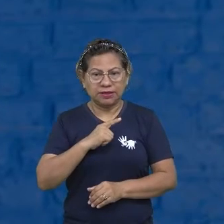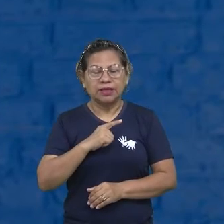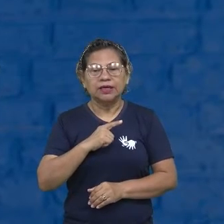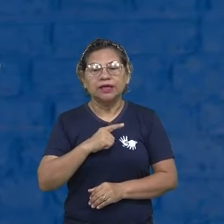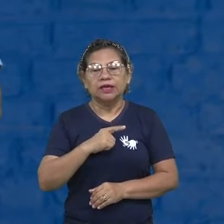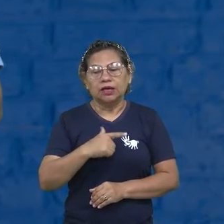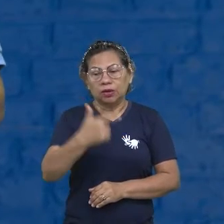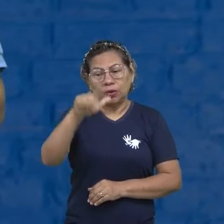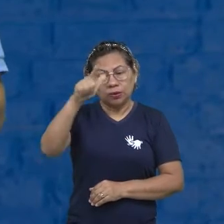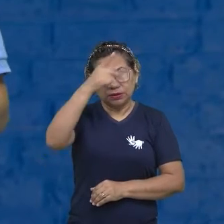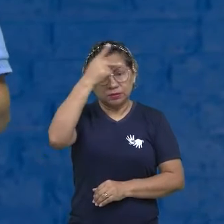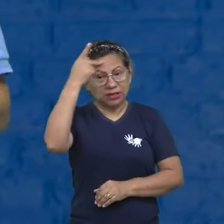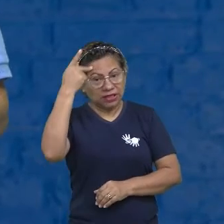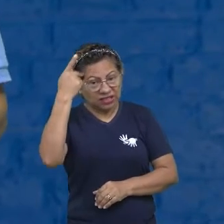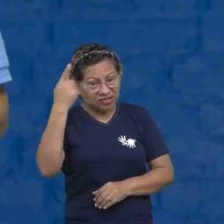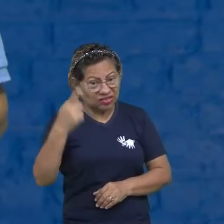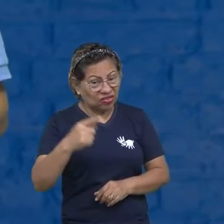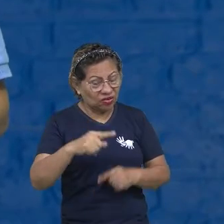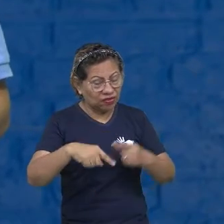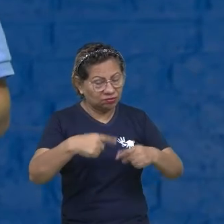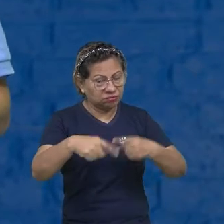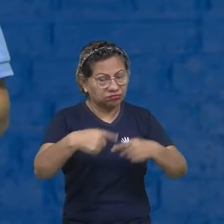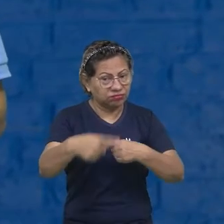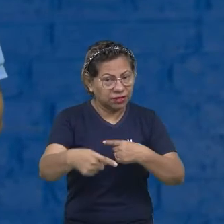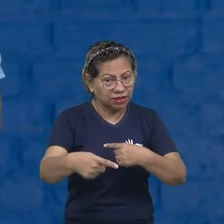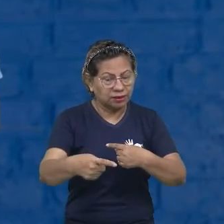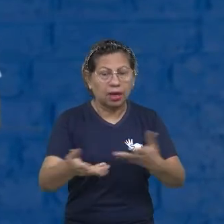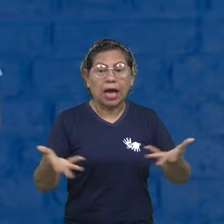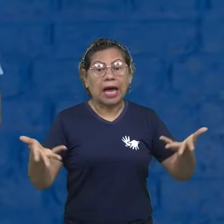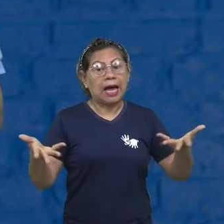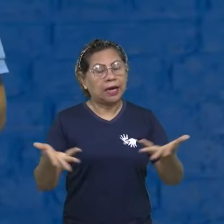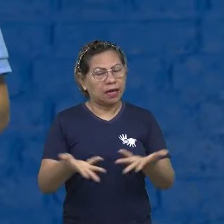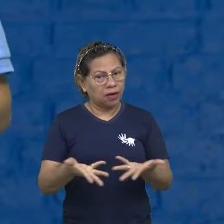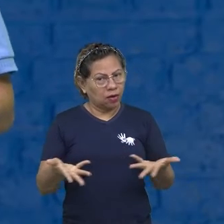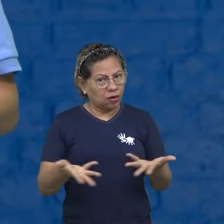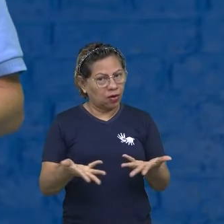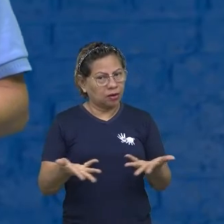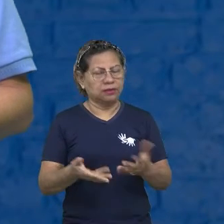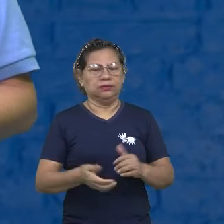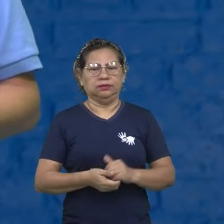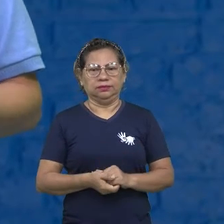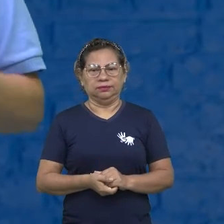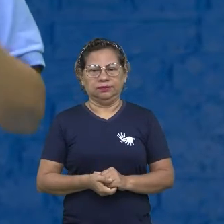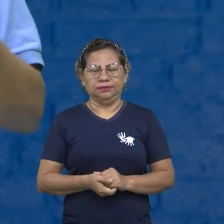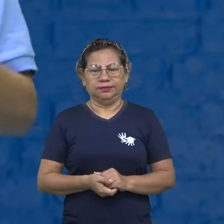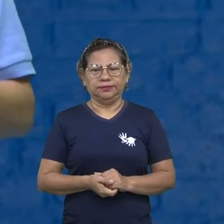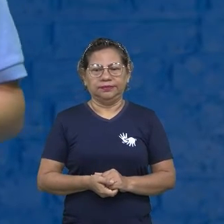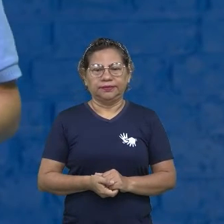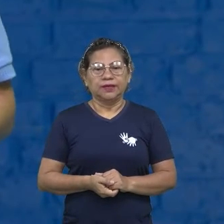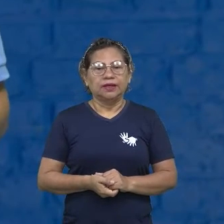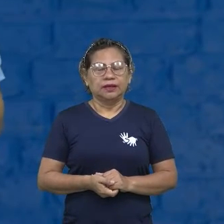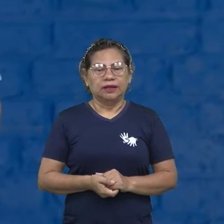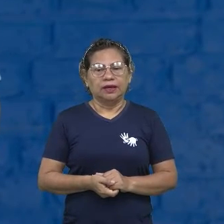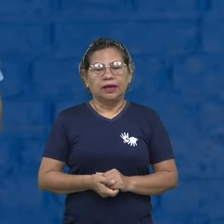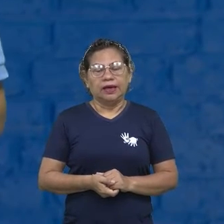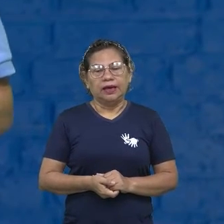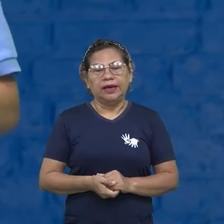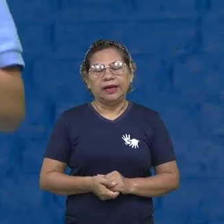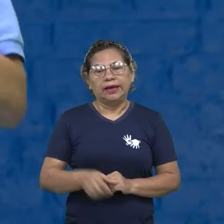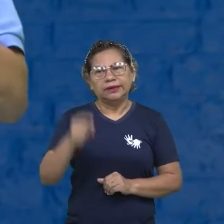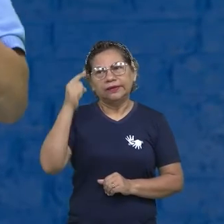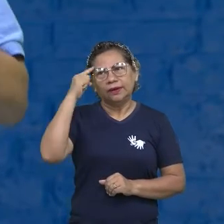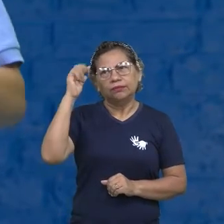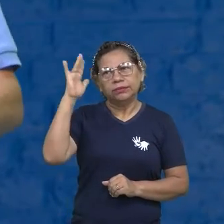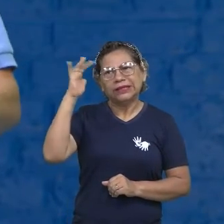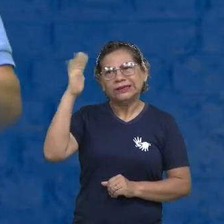Ah, depois eu faço isso. Não, é agora. É desenvolver agora. Às vezes, certas atividades na escola.